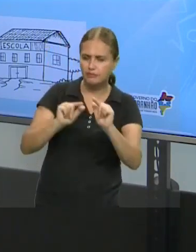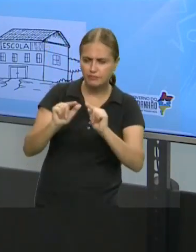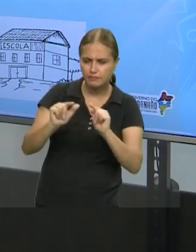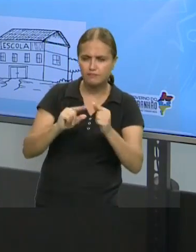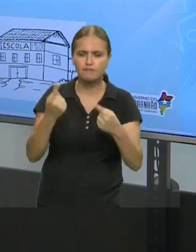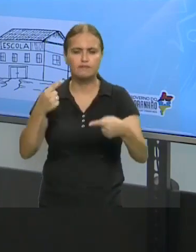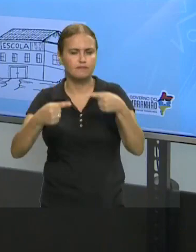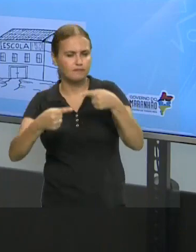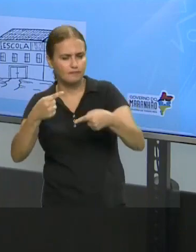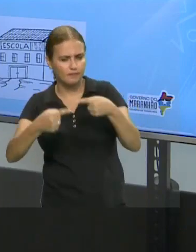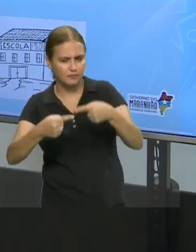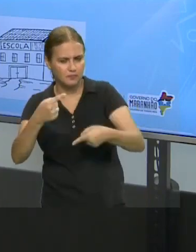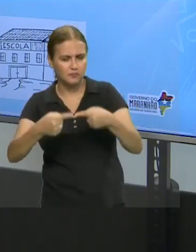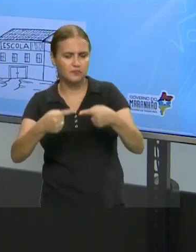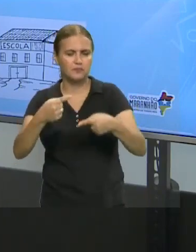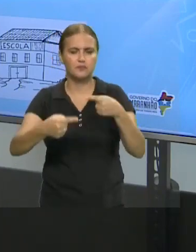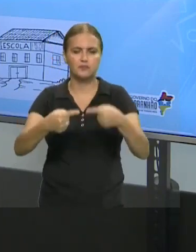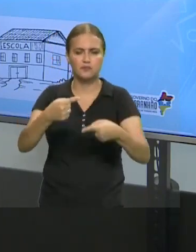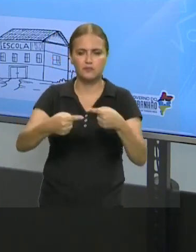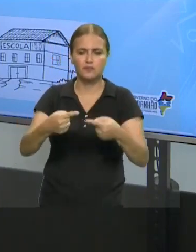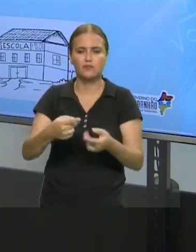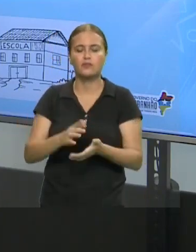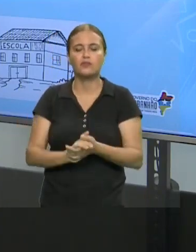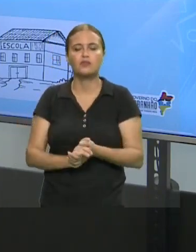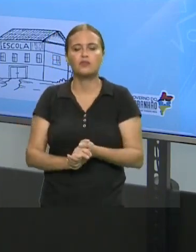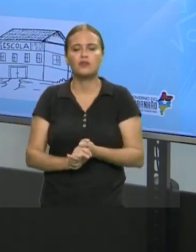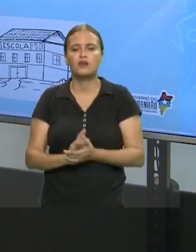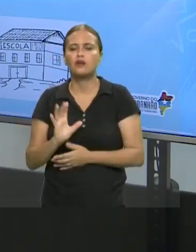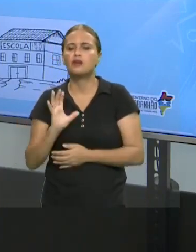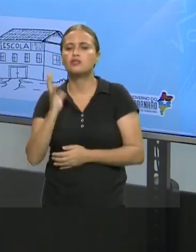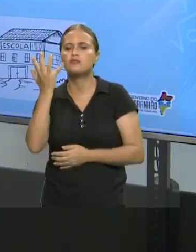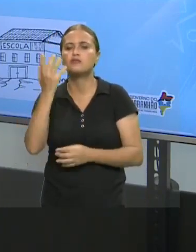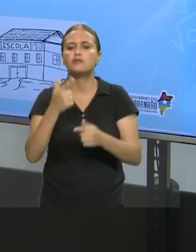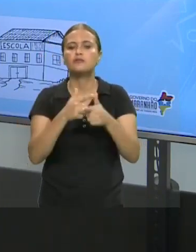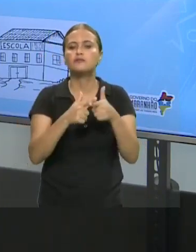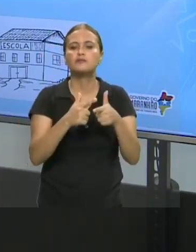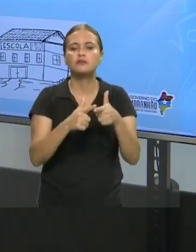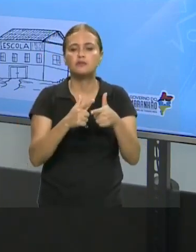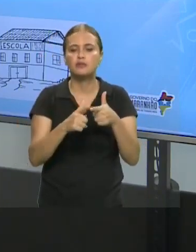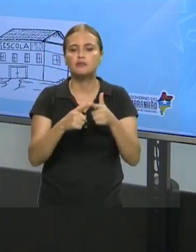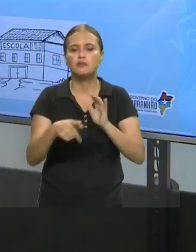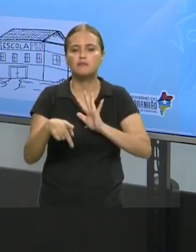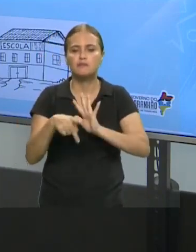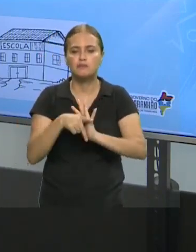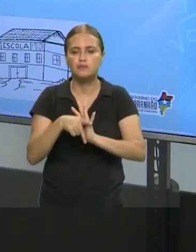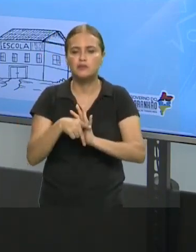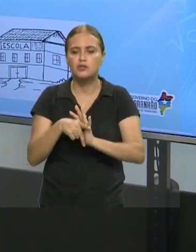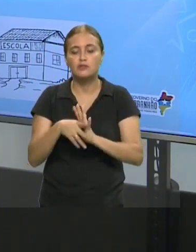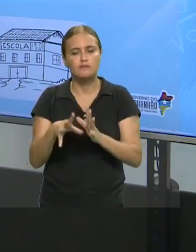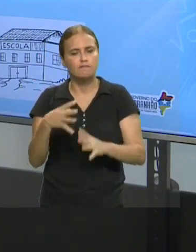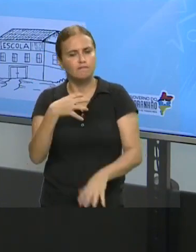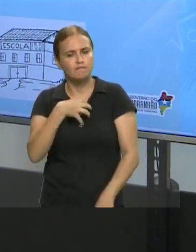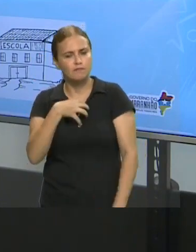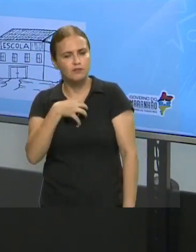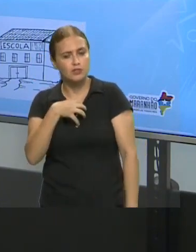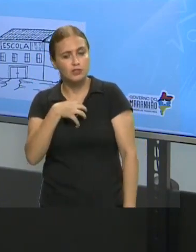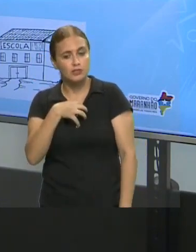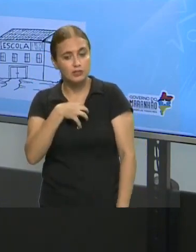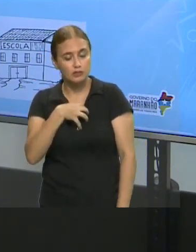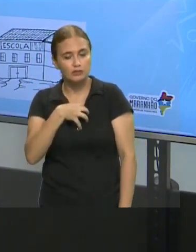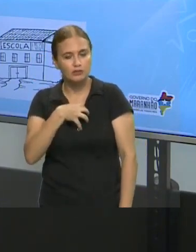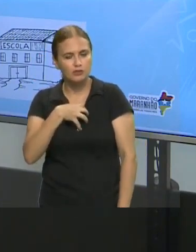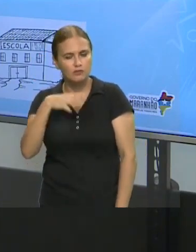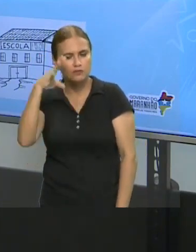discute, que debate a solução dos problemas. Então é nesse sentido que o nosso